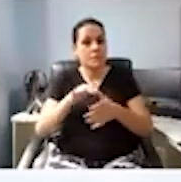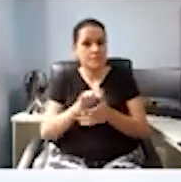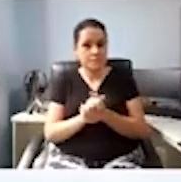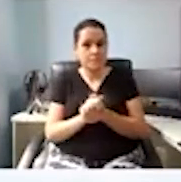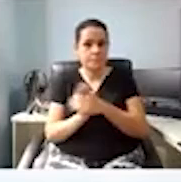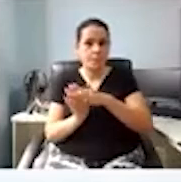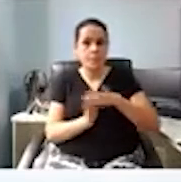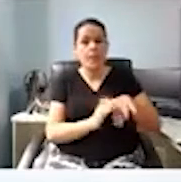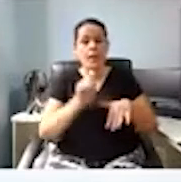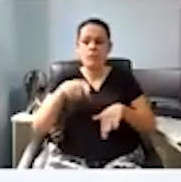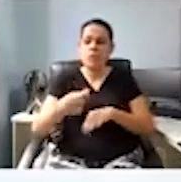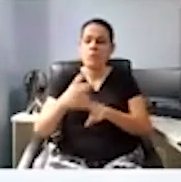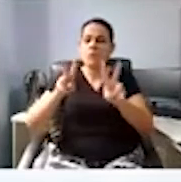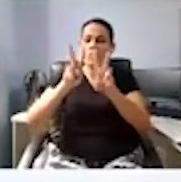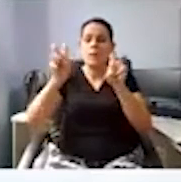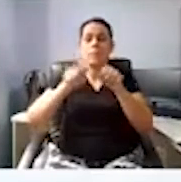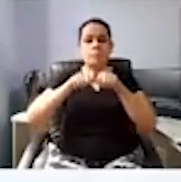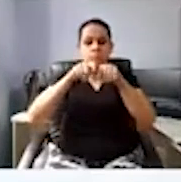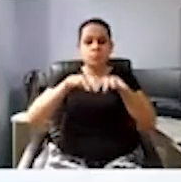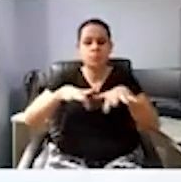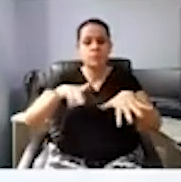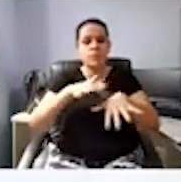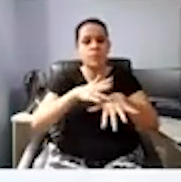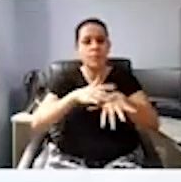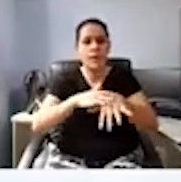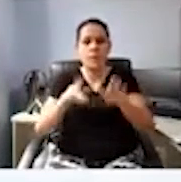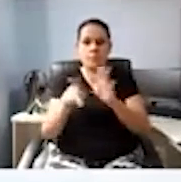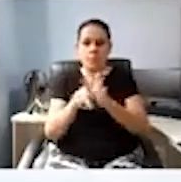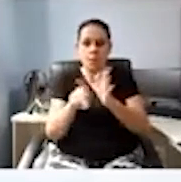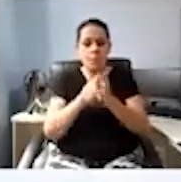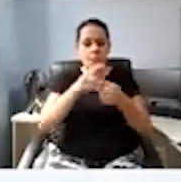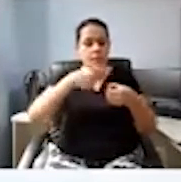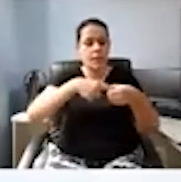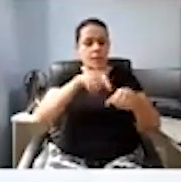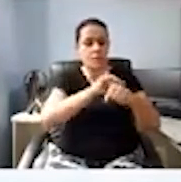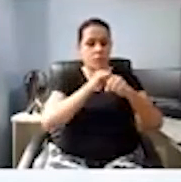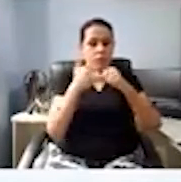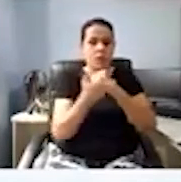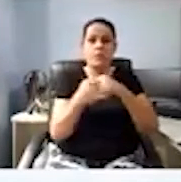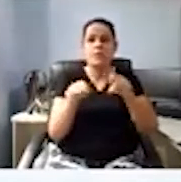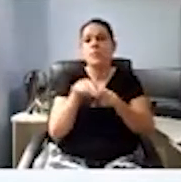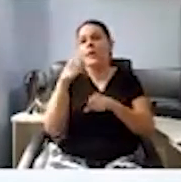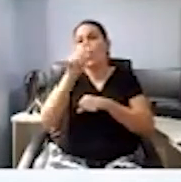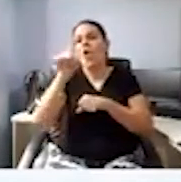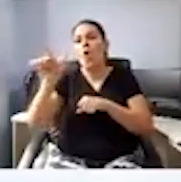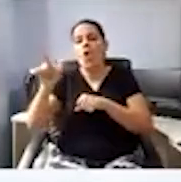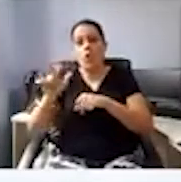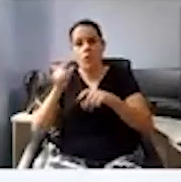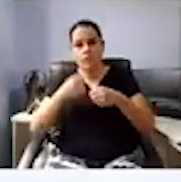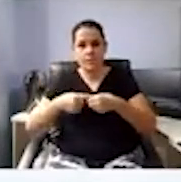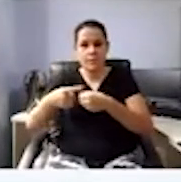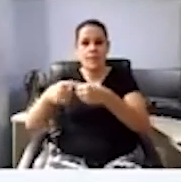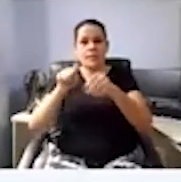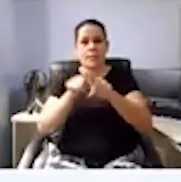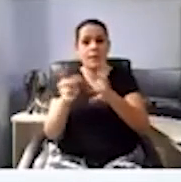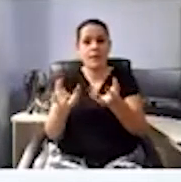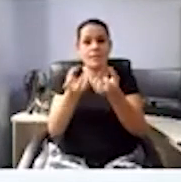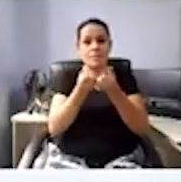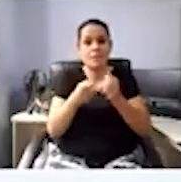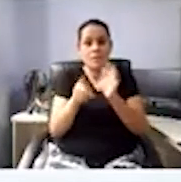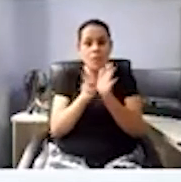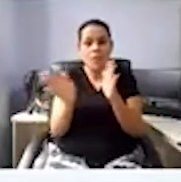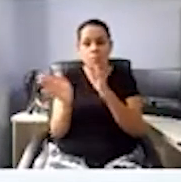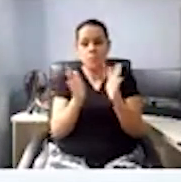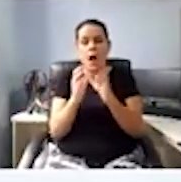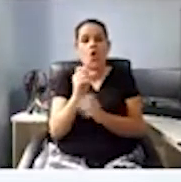o município de São José dos Pinhais, com certeza, a exemplo dos demais municípios do Estado, receberam sua cota nas